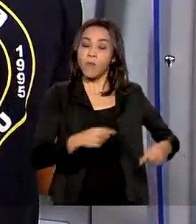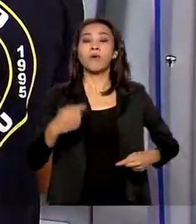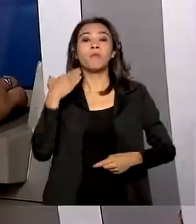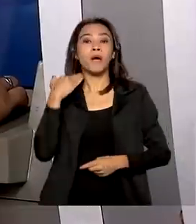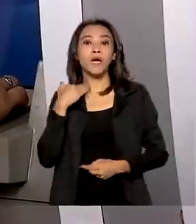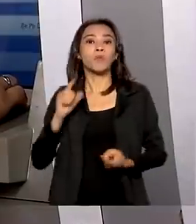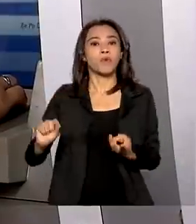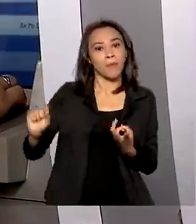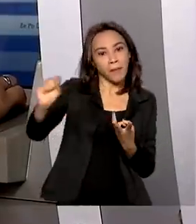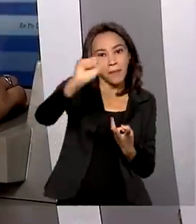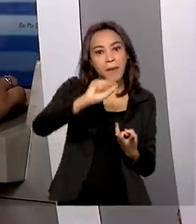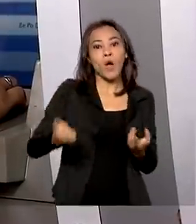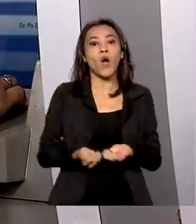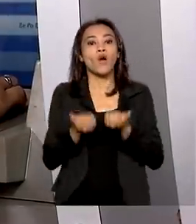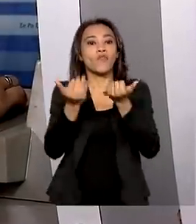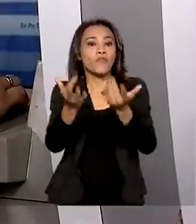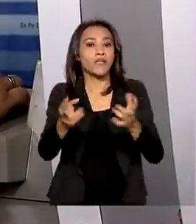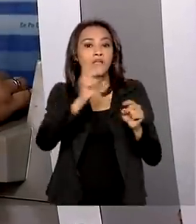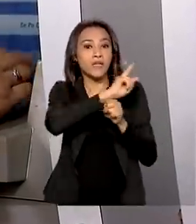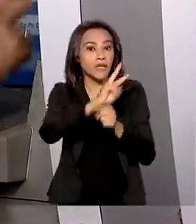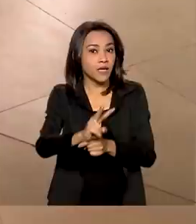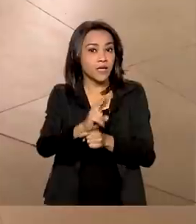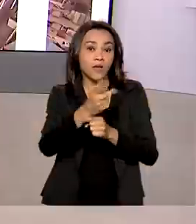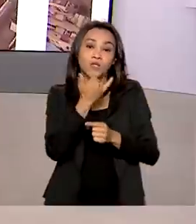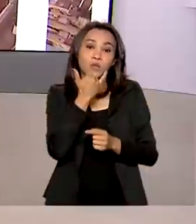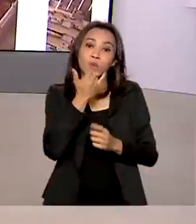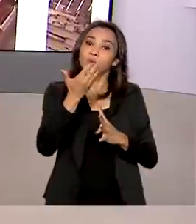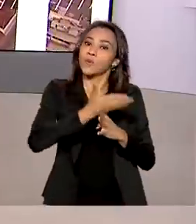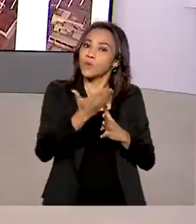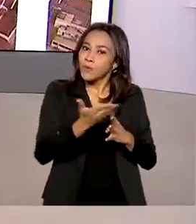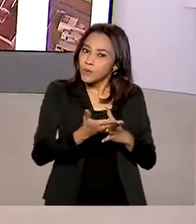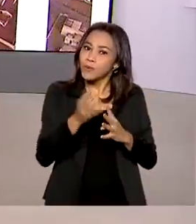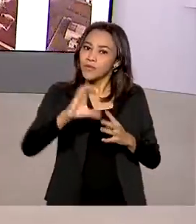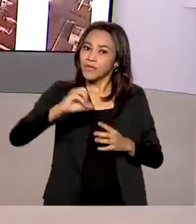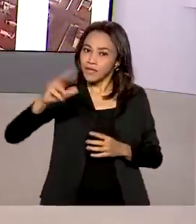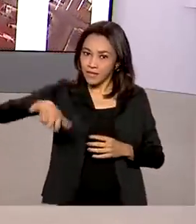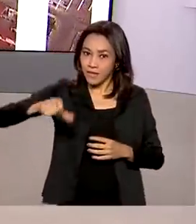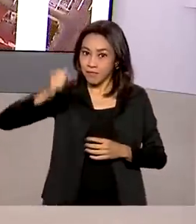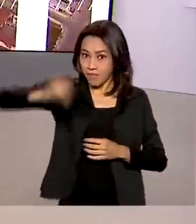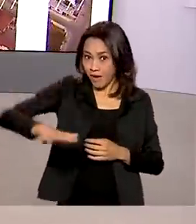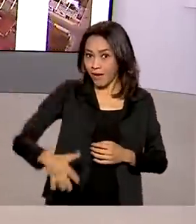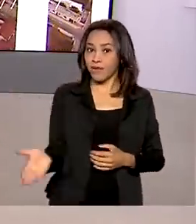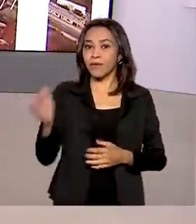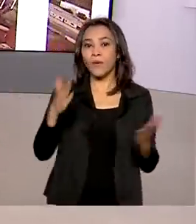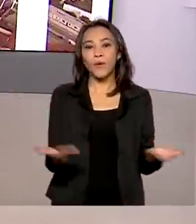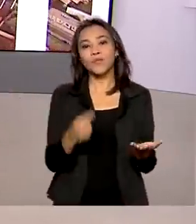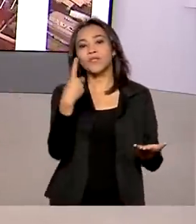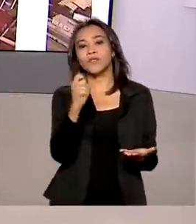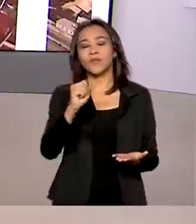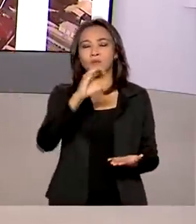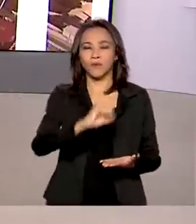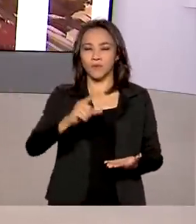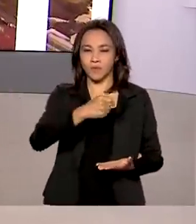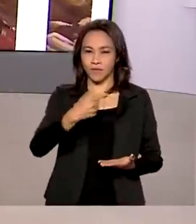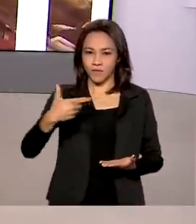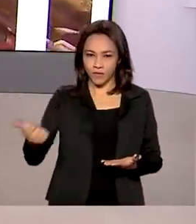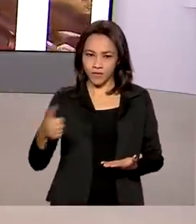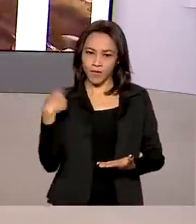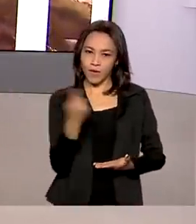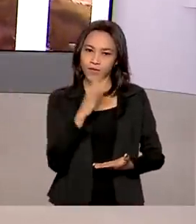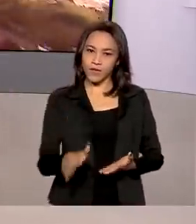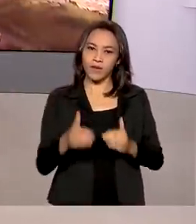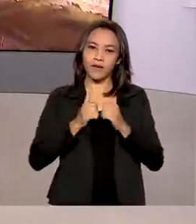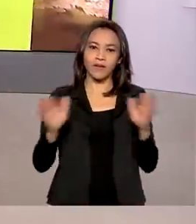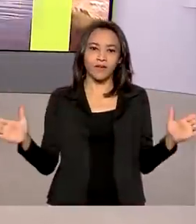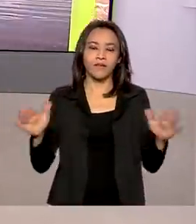oferecendo opções de crédito mais baratas. Segunda-feira, 18 de outubro de 2021, o Brasil em Dia